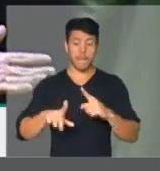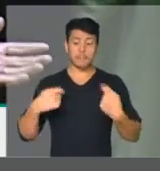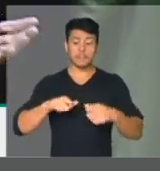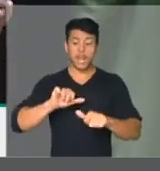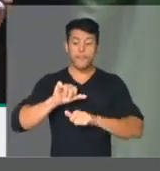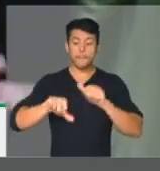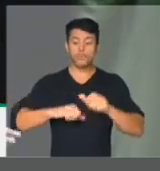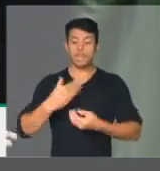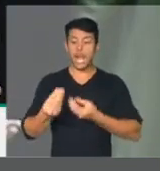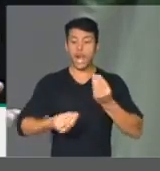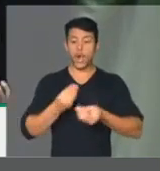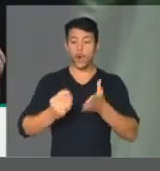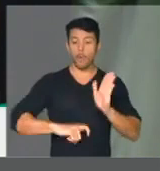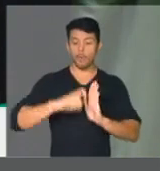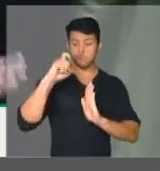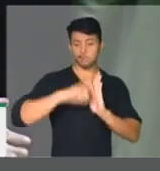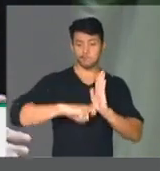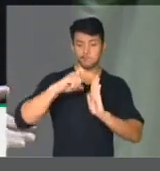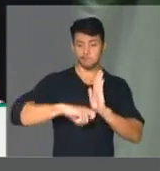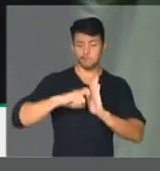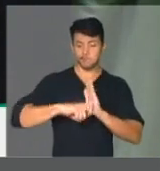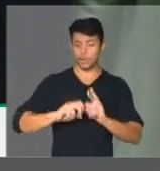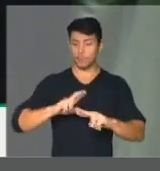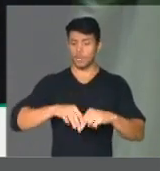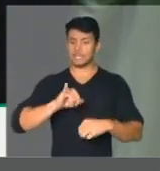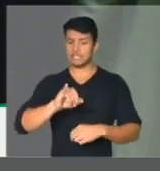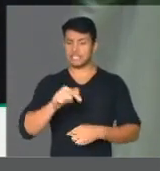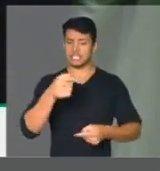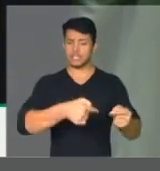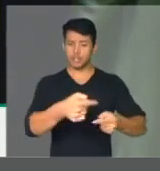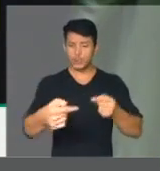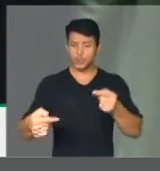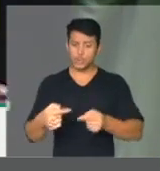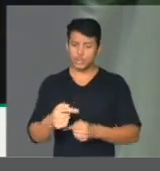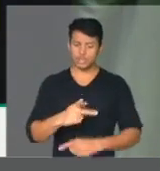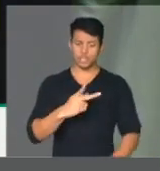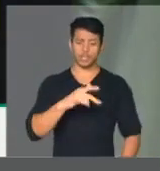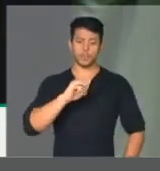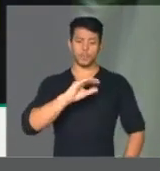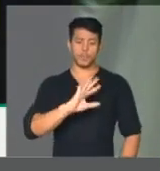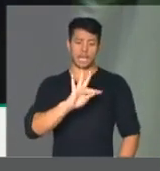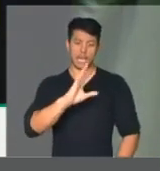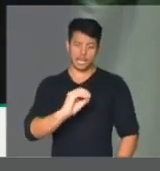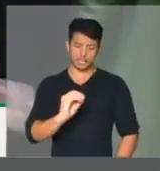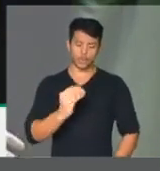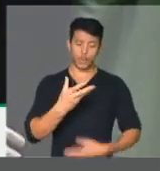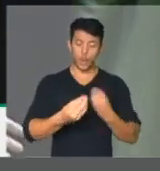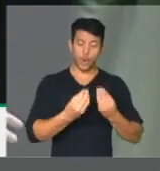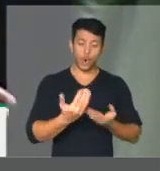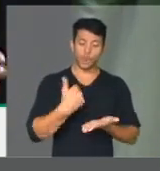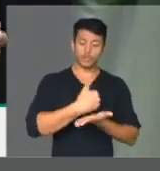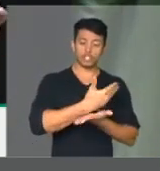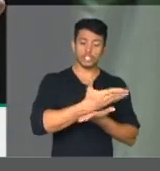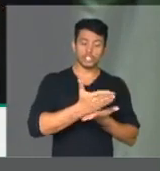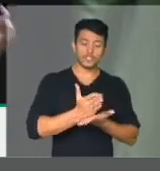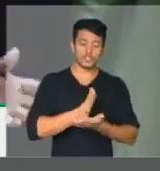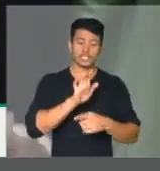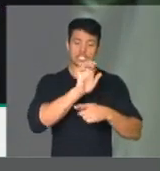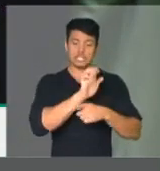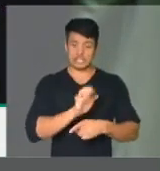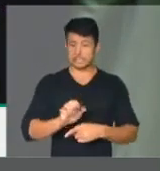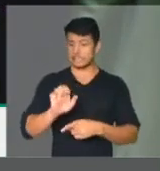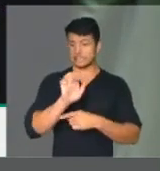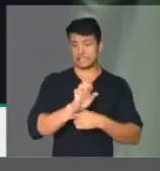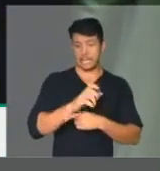em 88, depois com o Moussa Demos, depois com o Sandro Mabel, com o Virgílio Guimarães e